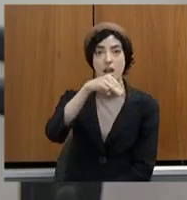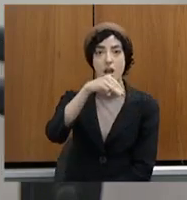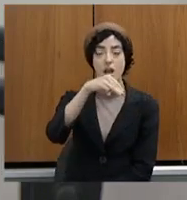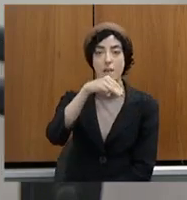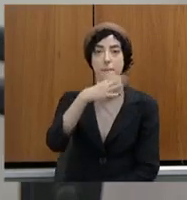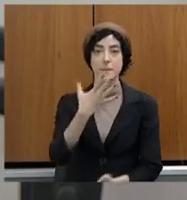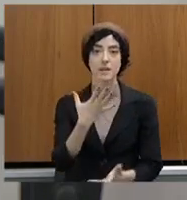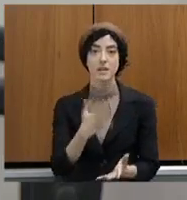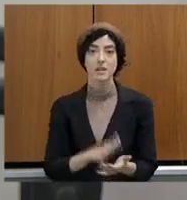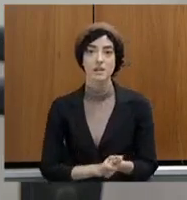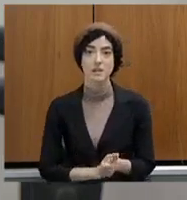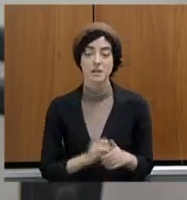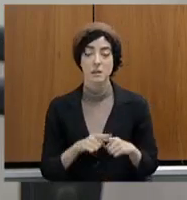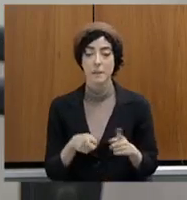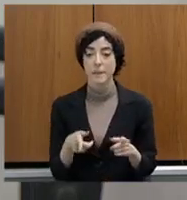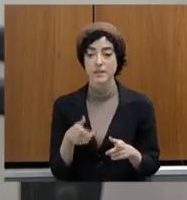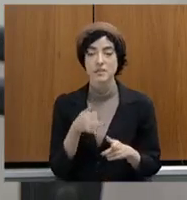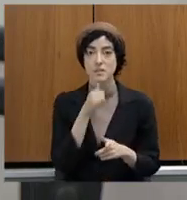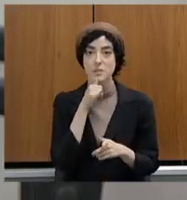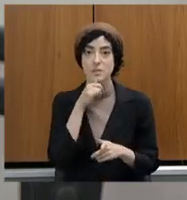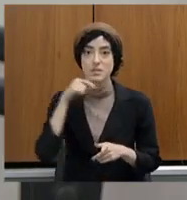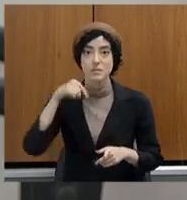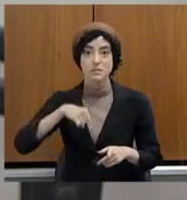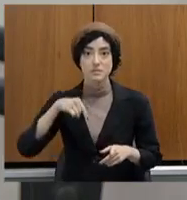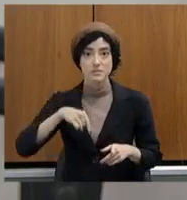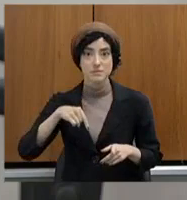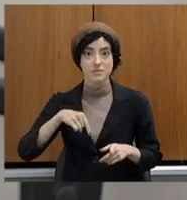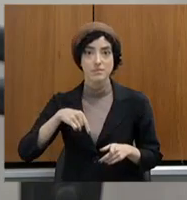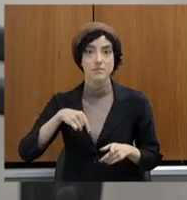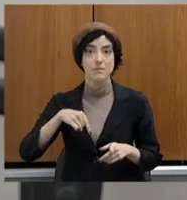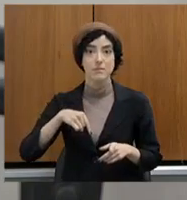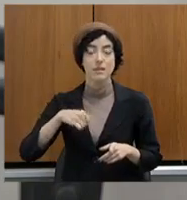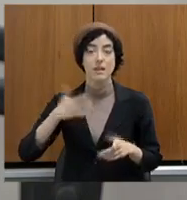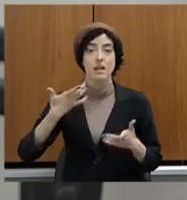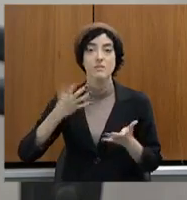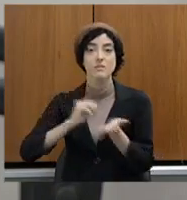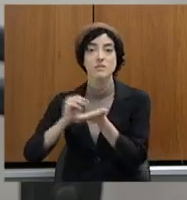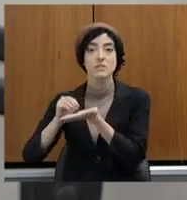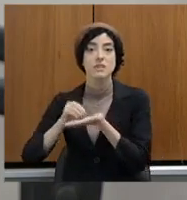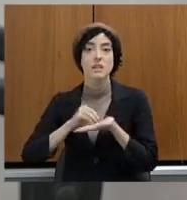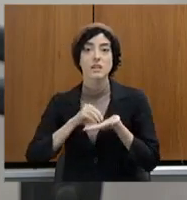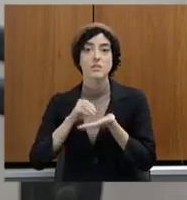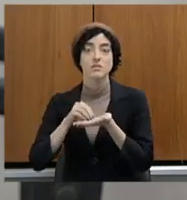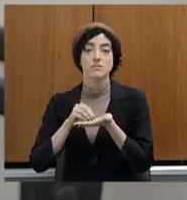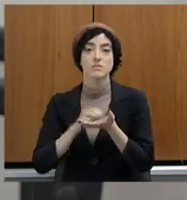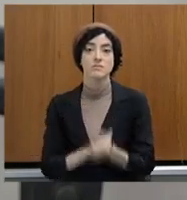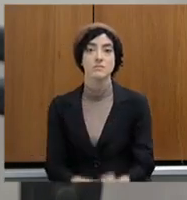tem delegado, não tem escrivão, não tem investigador e não tem perito que aguenta.